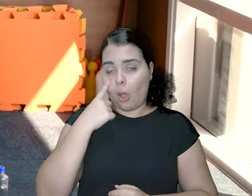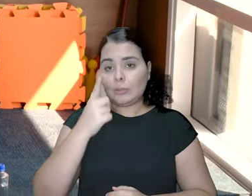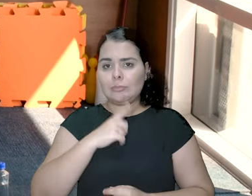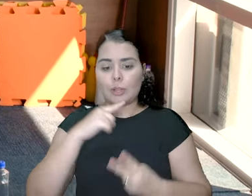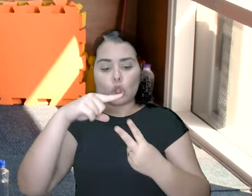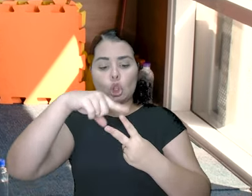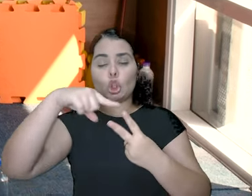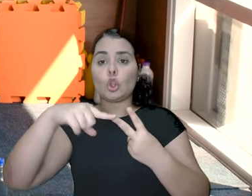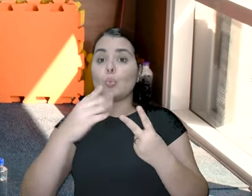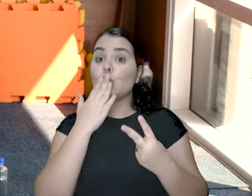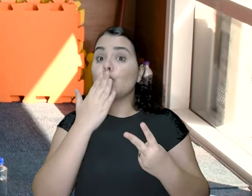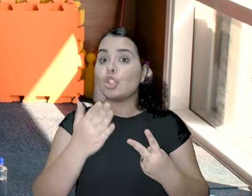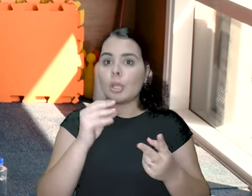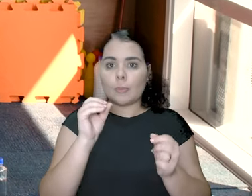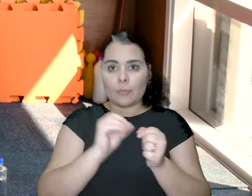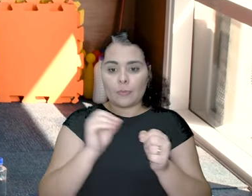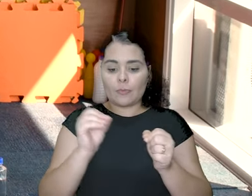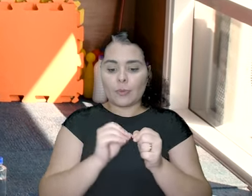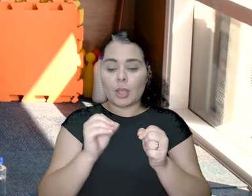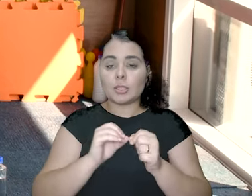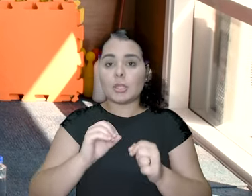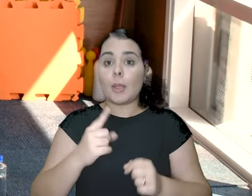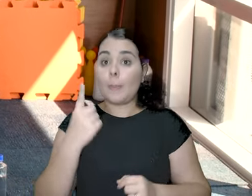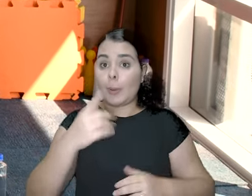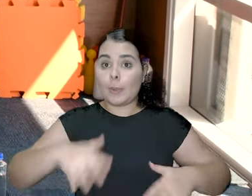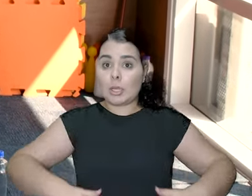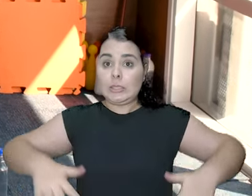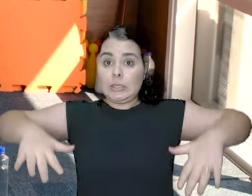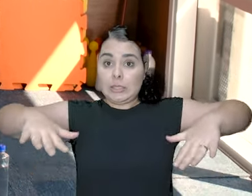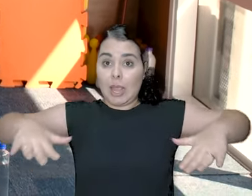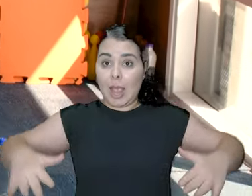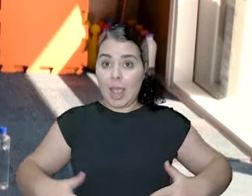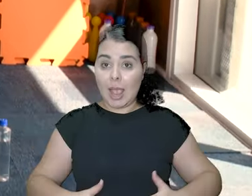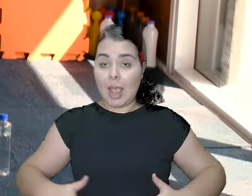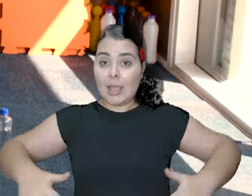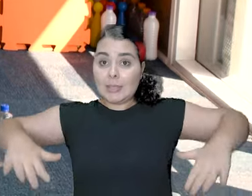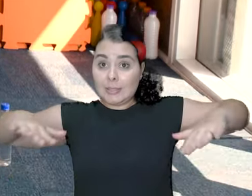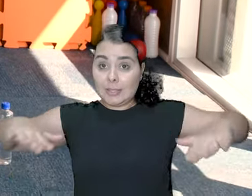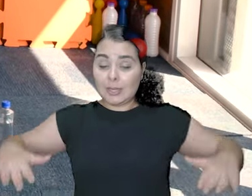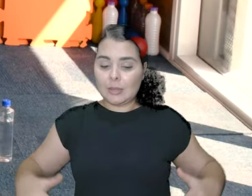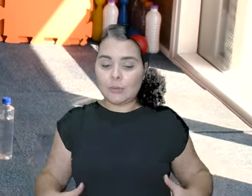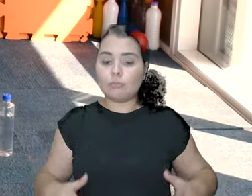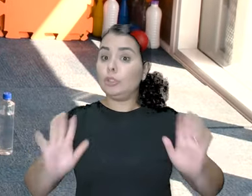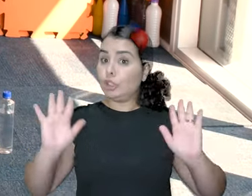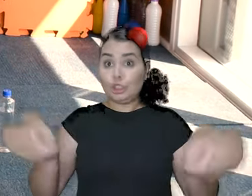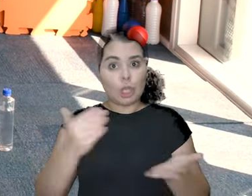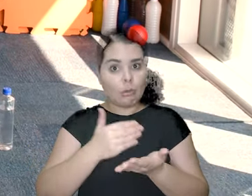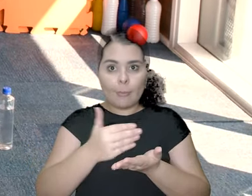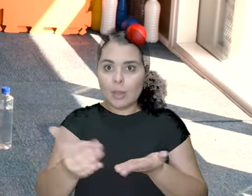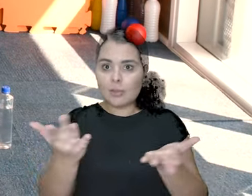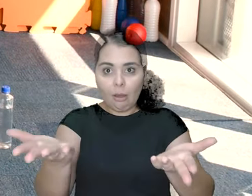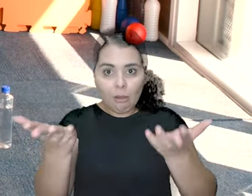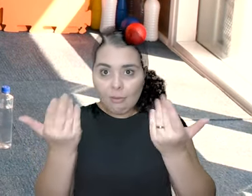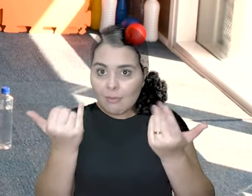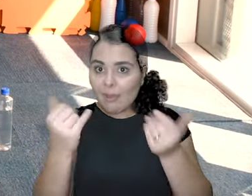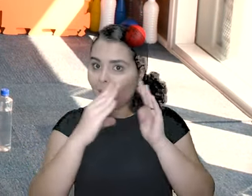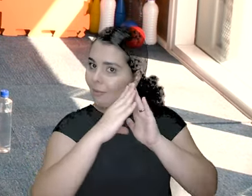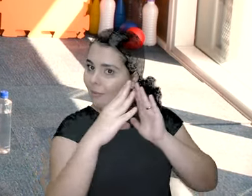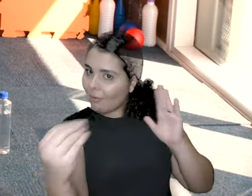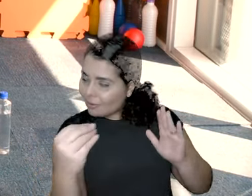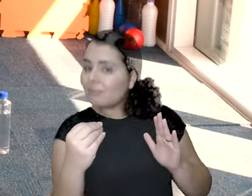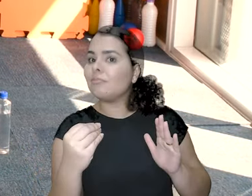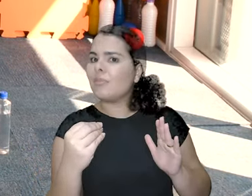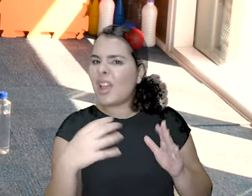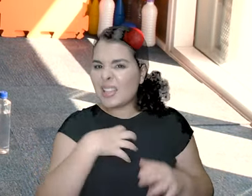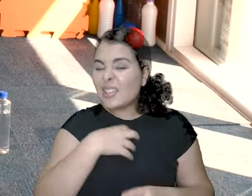Também vai ter duas formas de fazer. Polichinelo a gente vai fazer com o braço sem flexionar. Tá bom? Já começou.